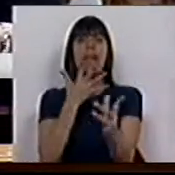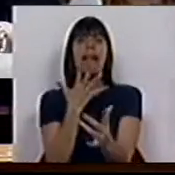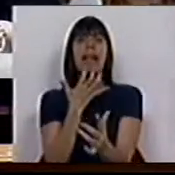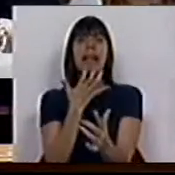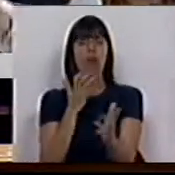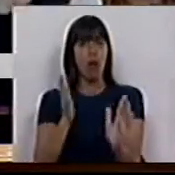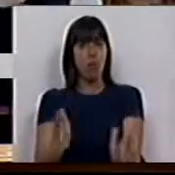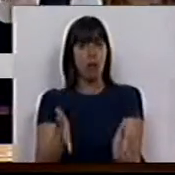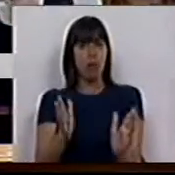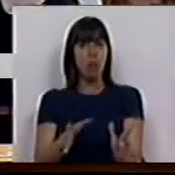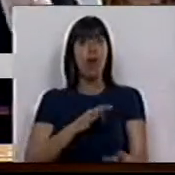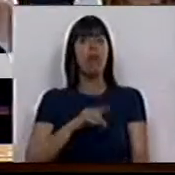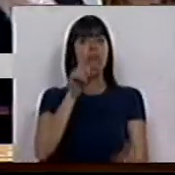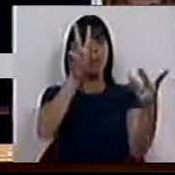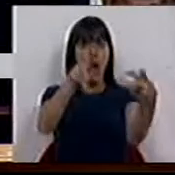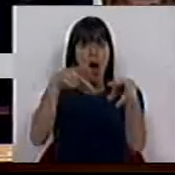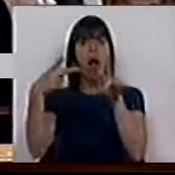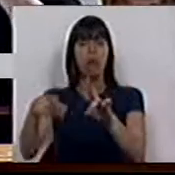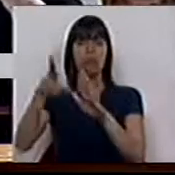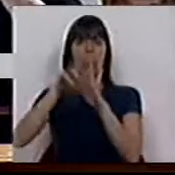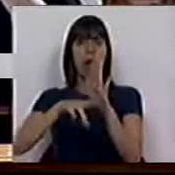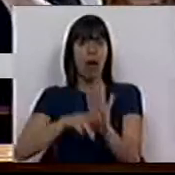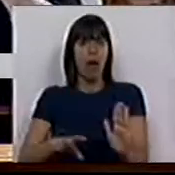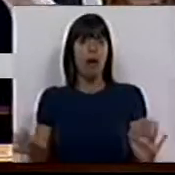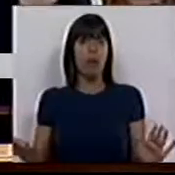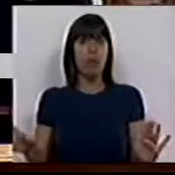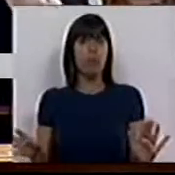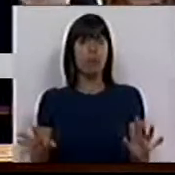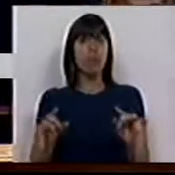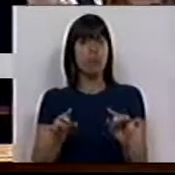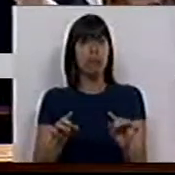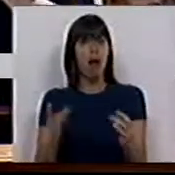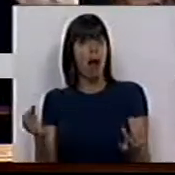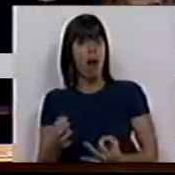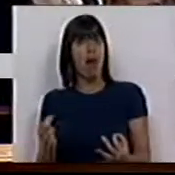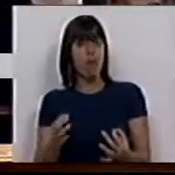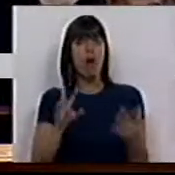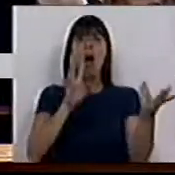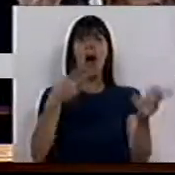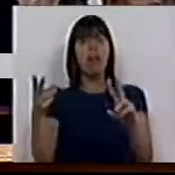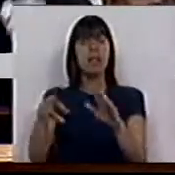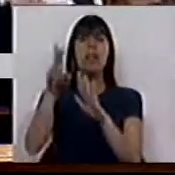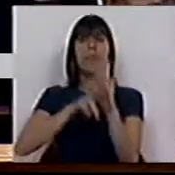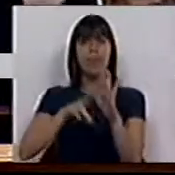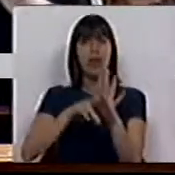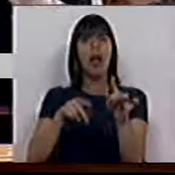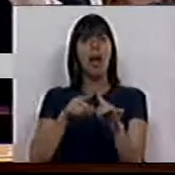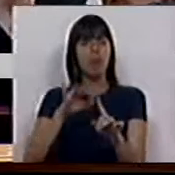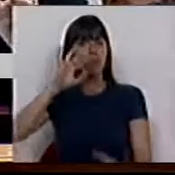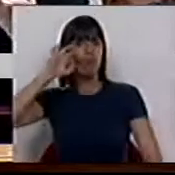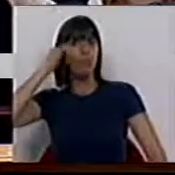rigor. Os senhores alteraram as regras e, sendo assim, com a alteração das regras,